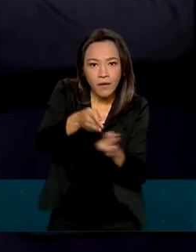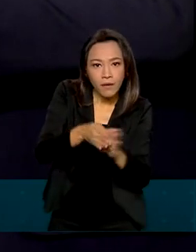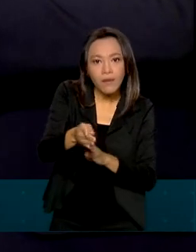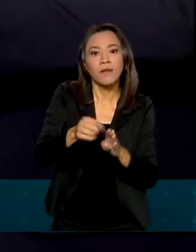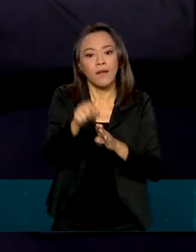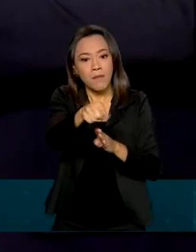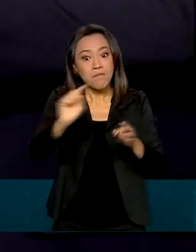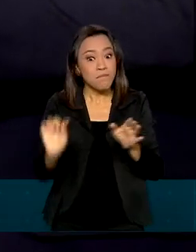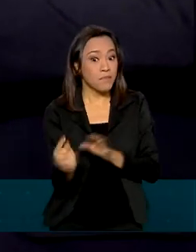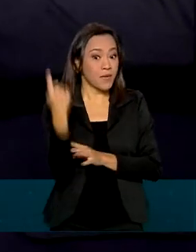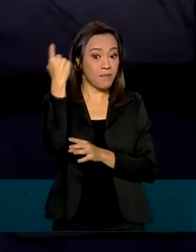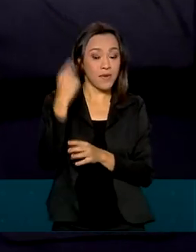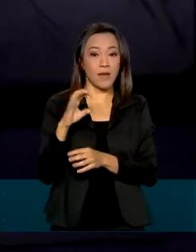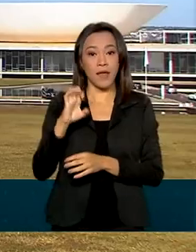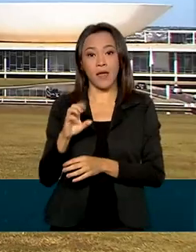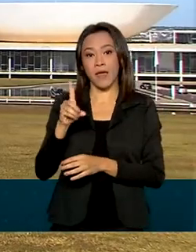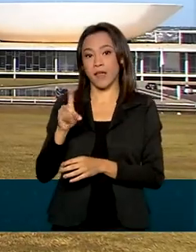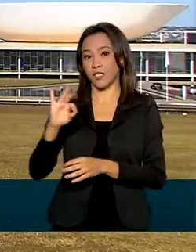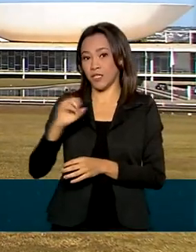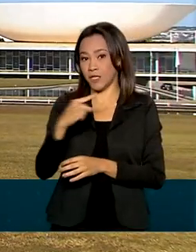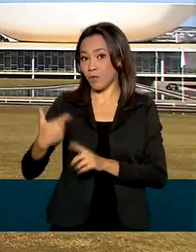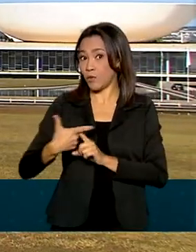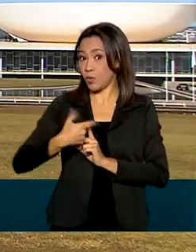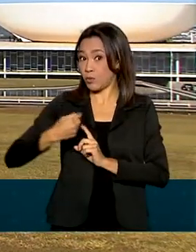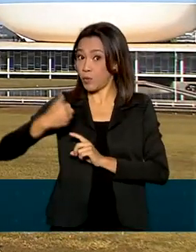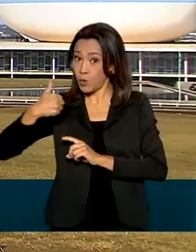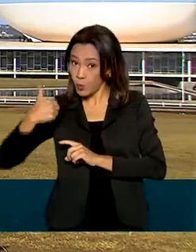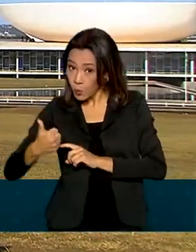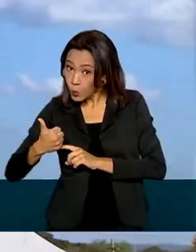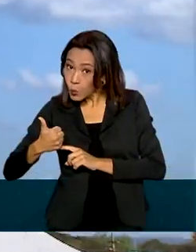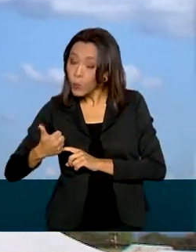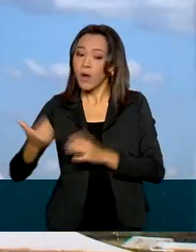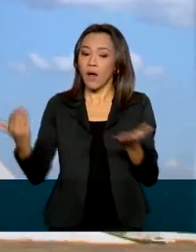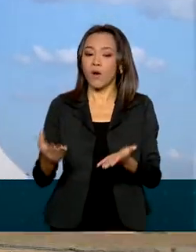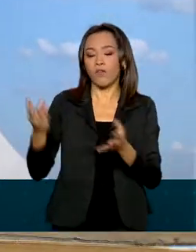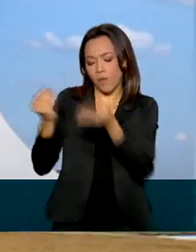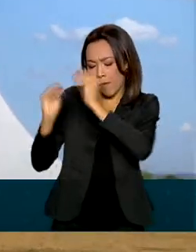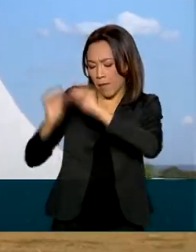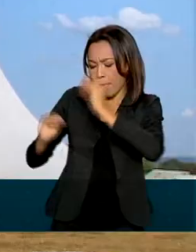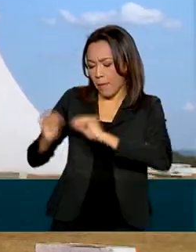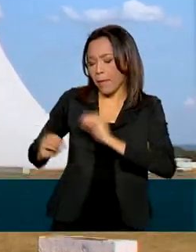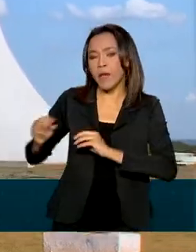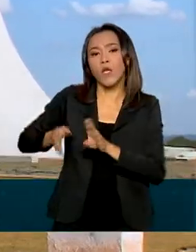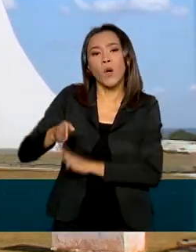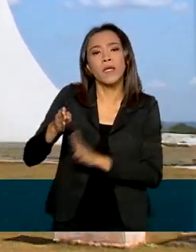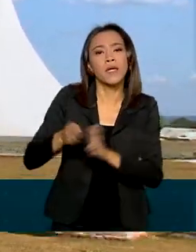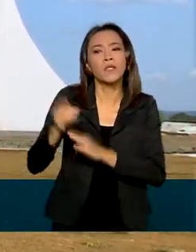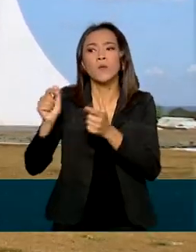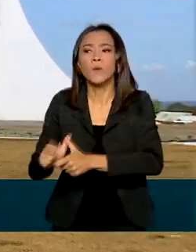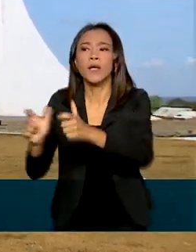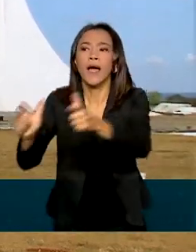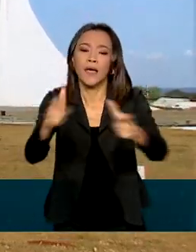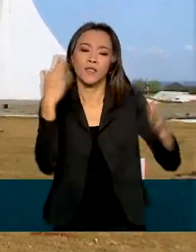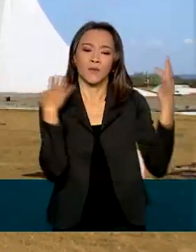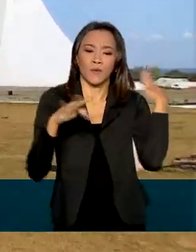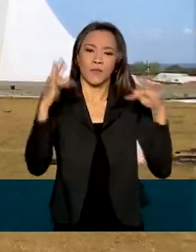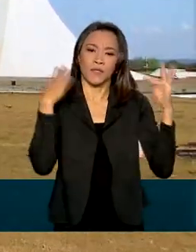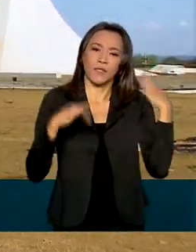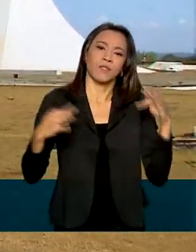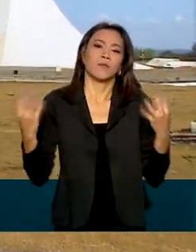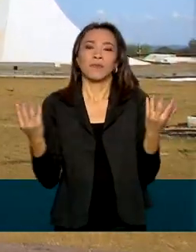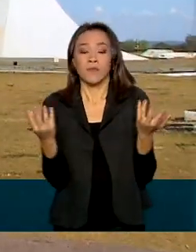que teve a primeira edição em 2001, foi atualizada e orienta locais turísticos nacionais quanto à sinalização